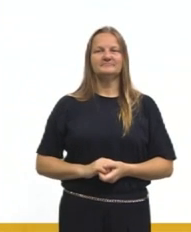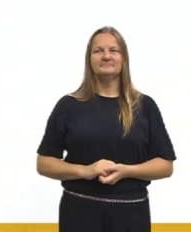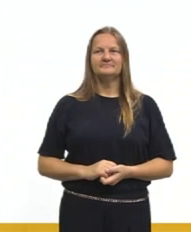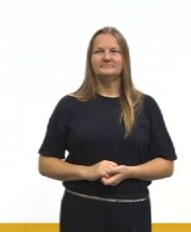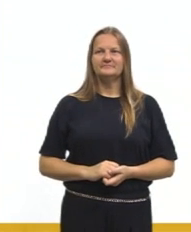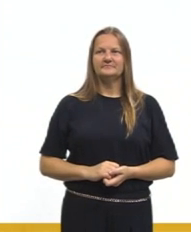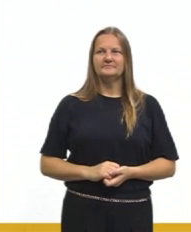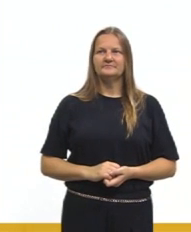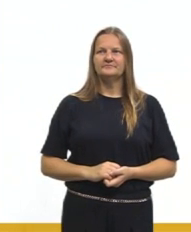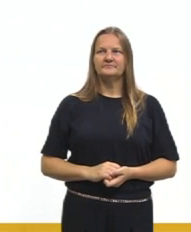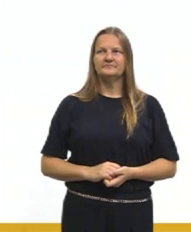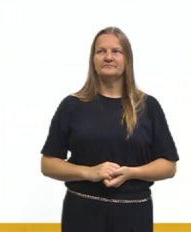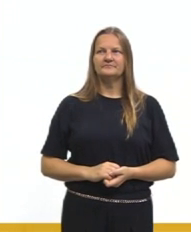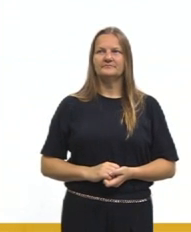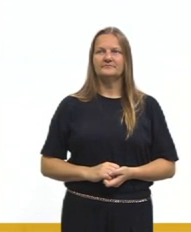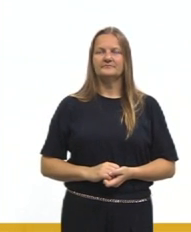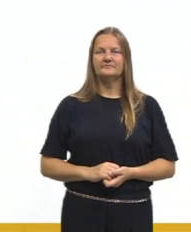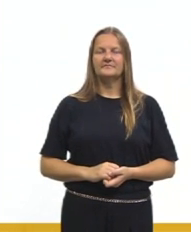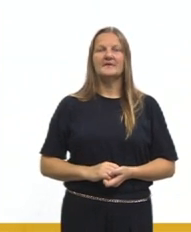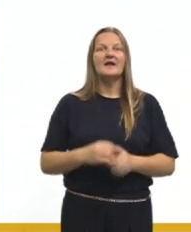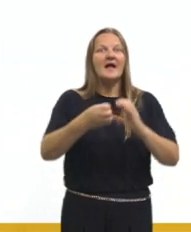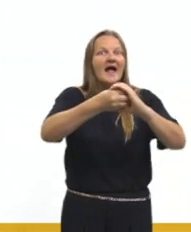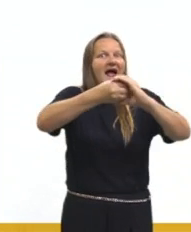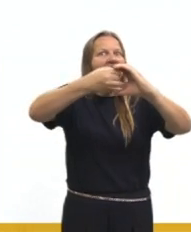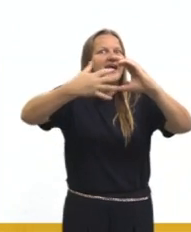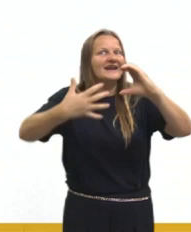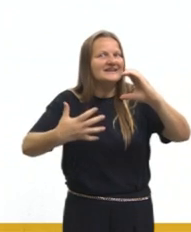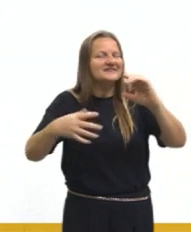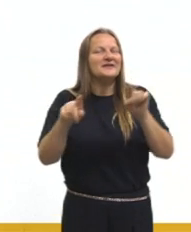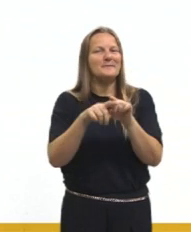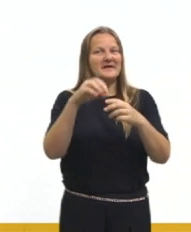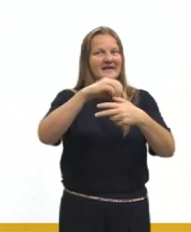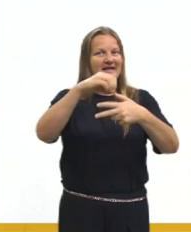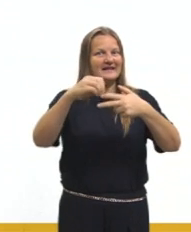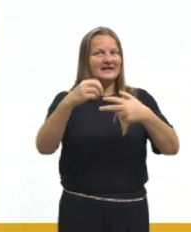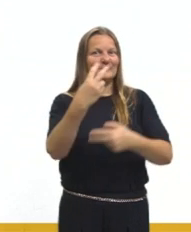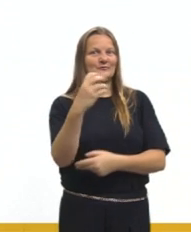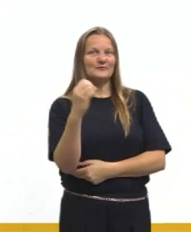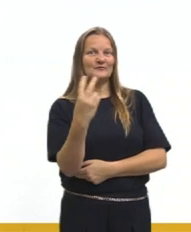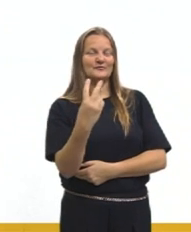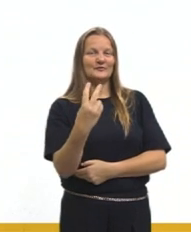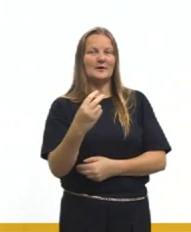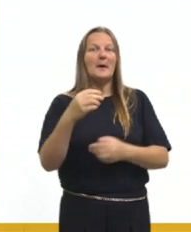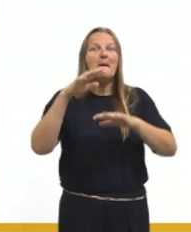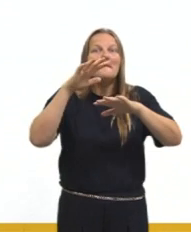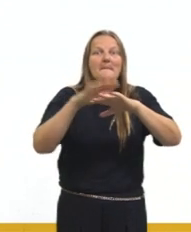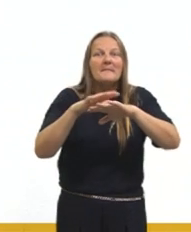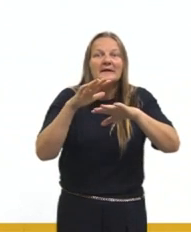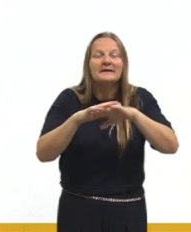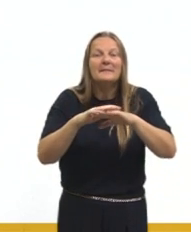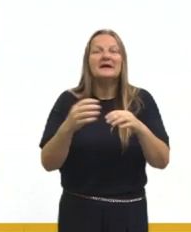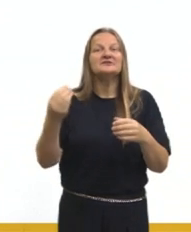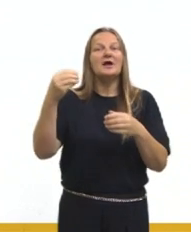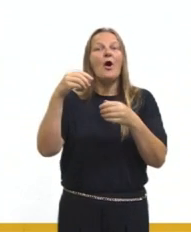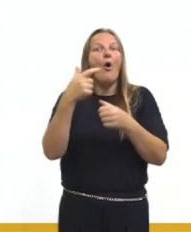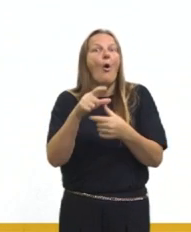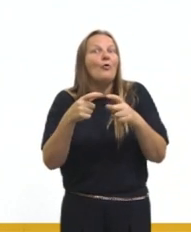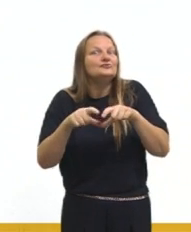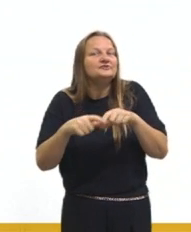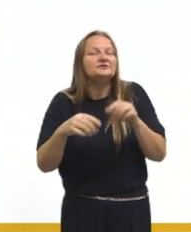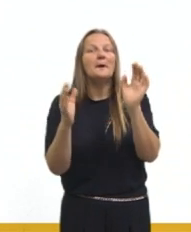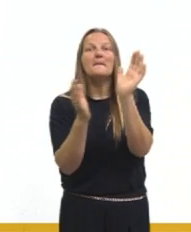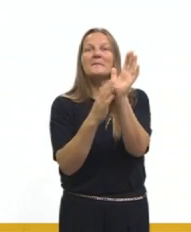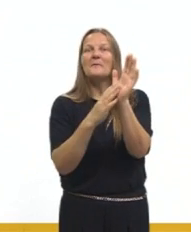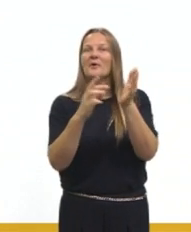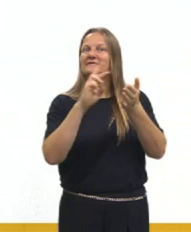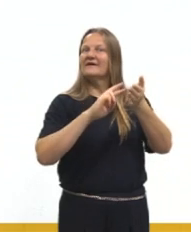E outra característica importante sobre a prova do Enem 2022. A matemática, ela estava presente na proposta